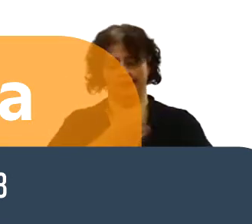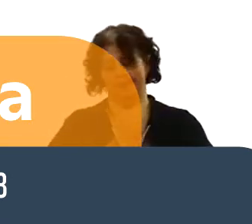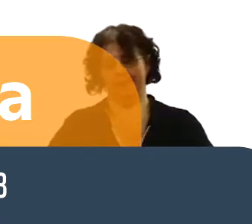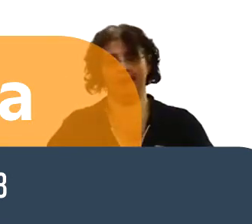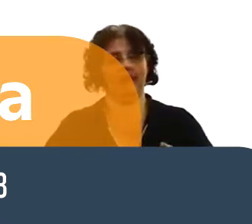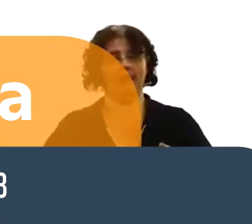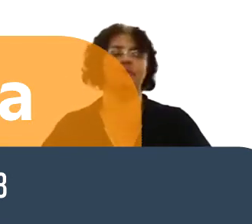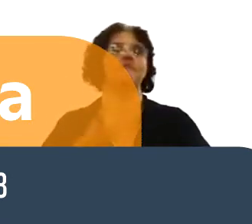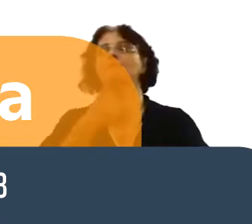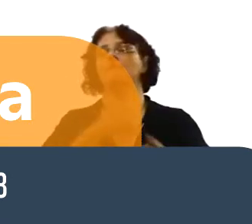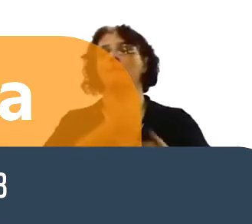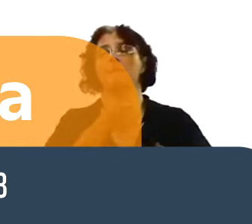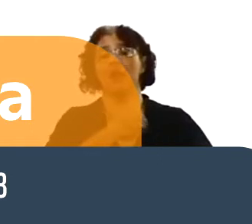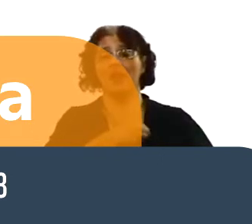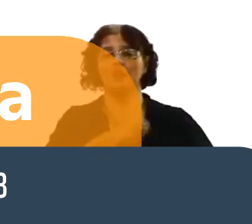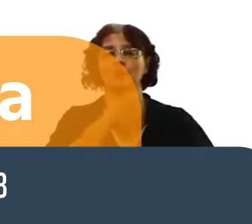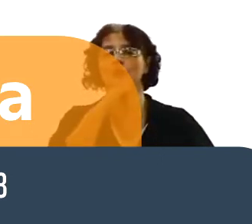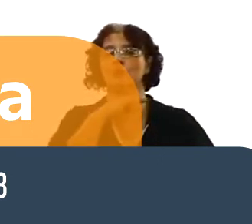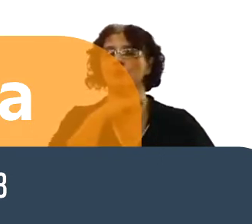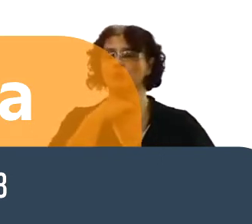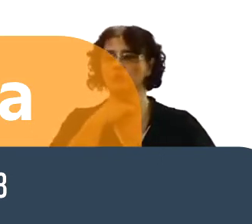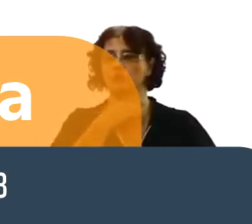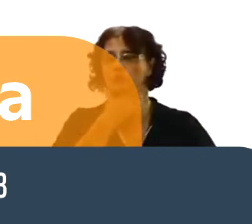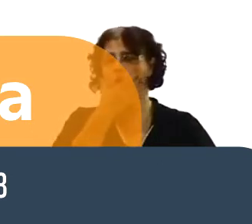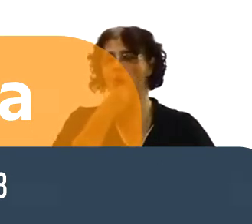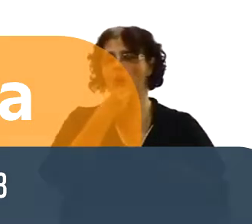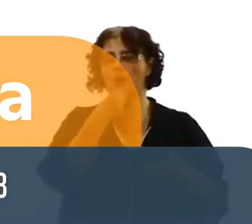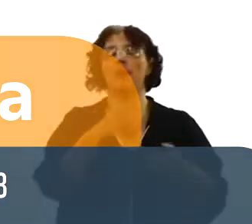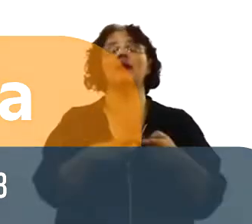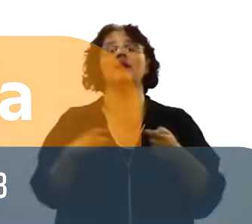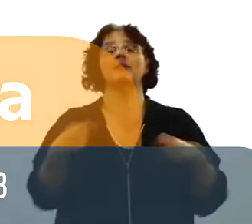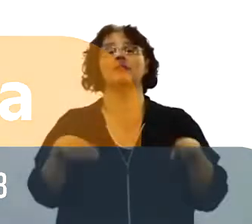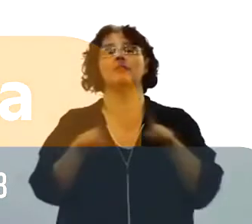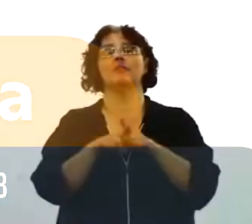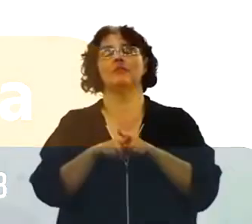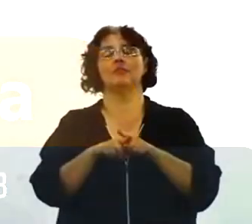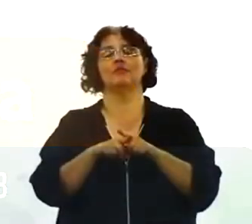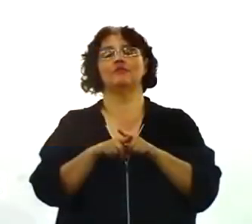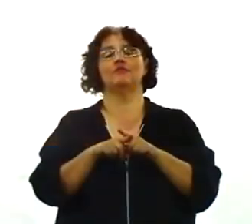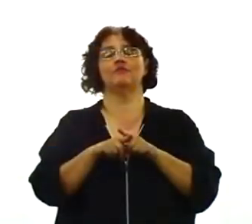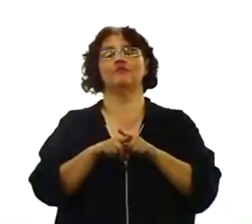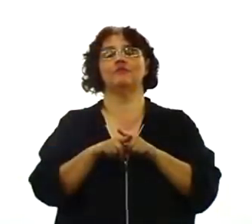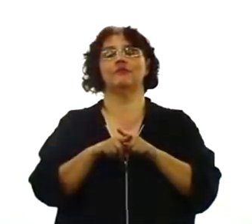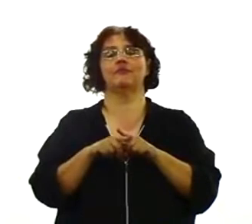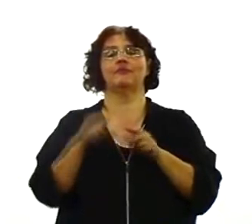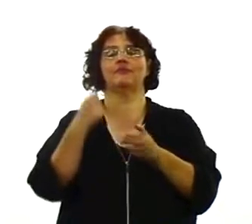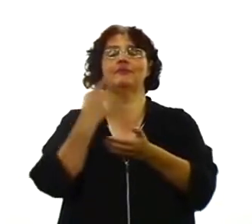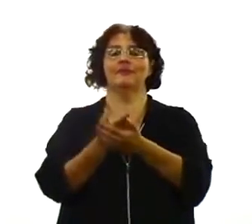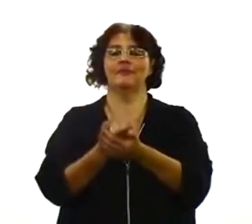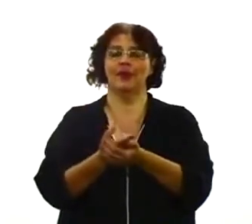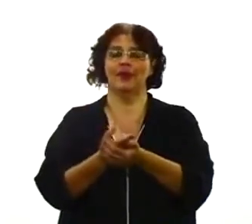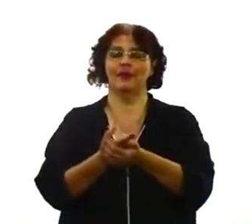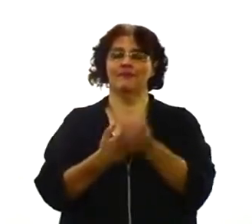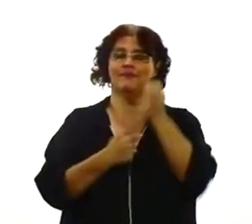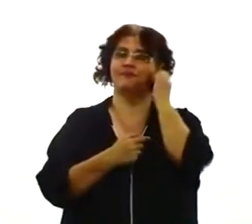uma conta foi aberta para ser paga para Deus. E essa conta implicava pagar com a própria vida.